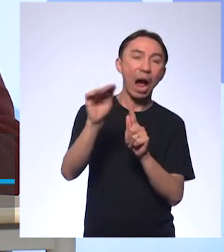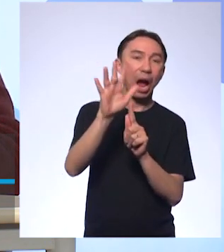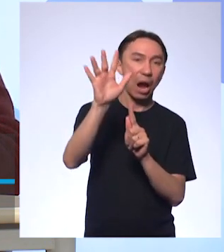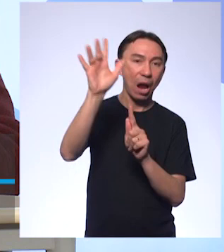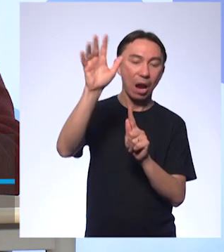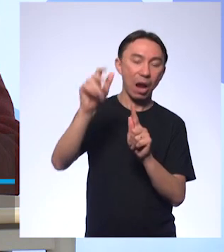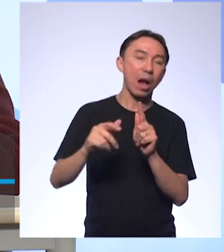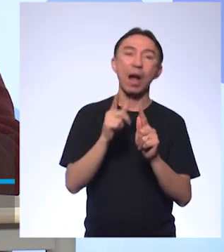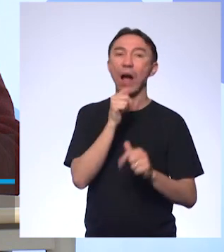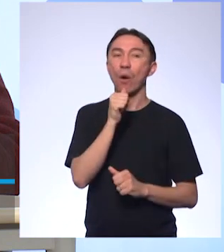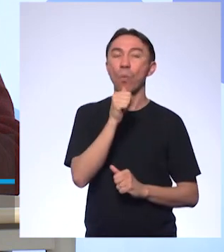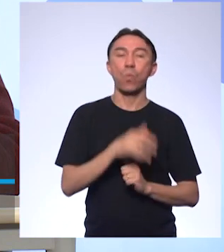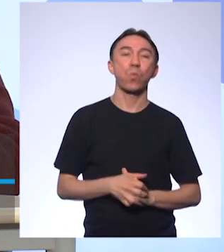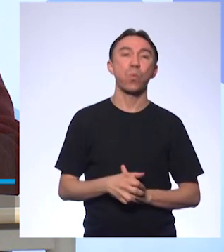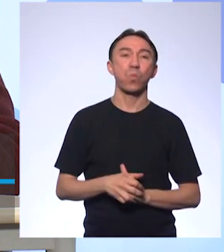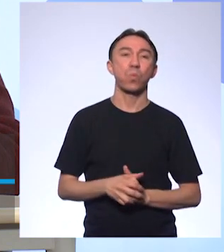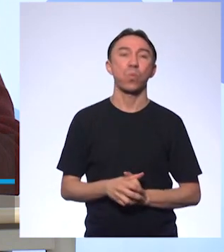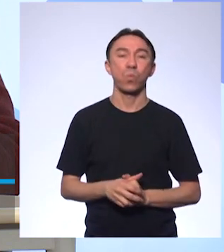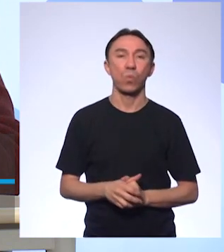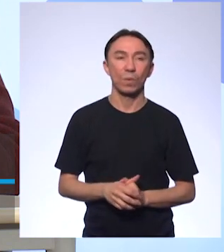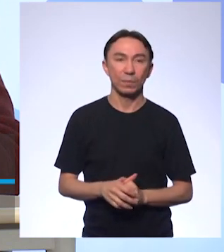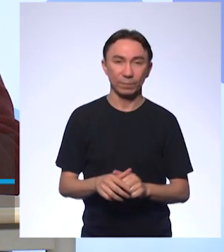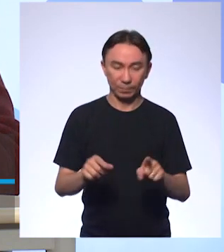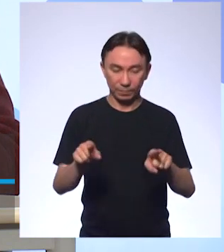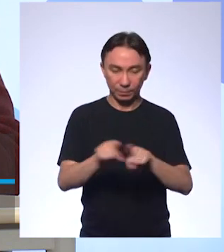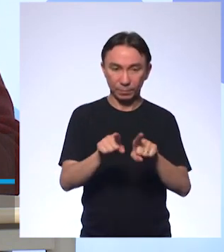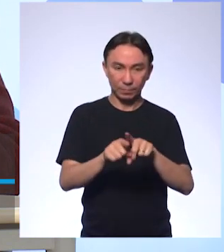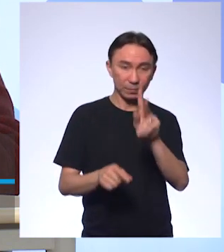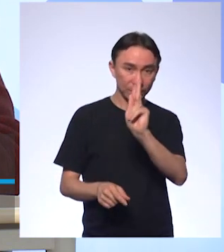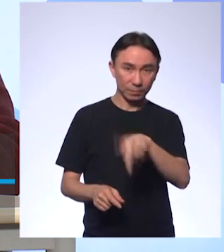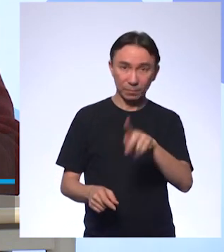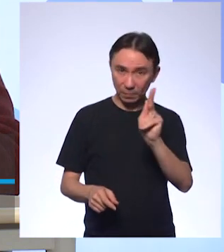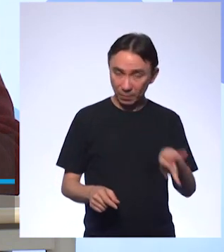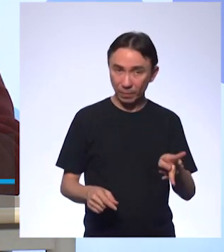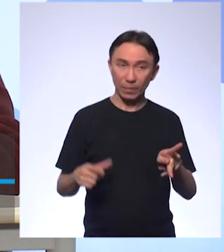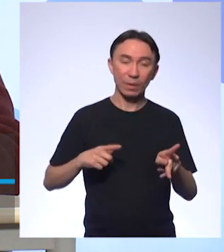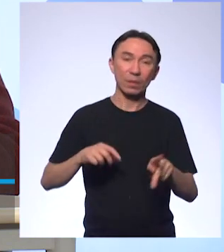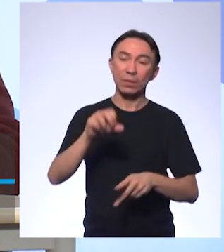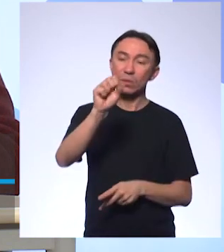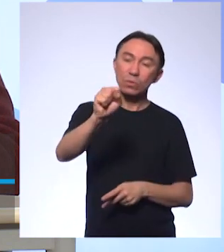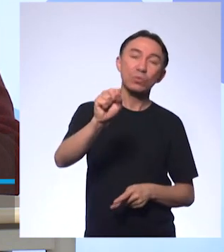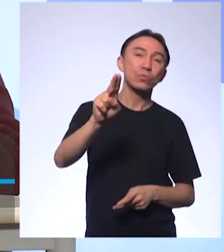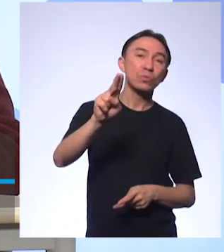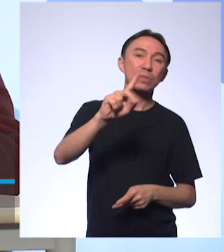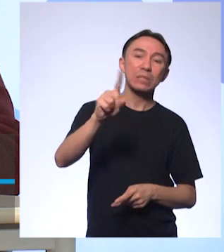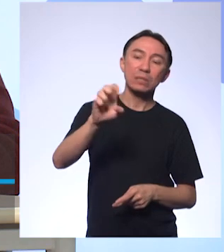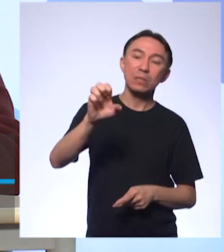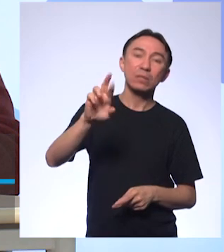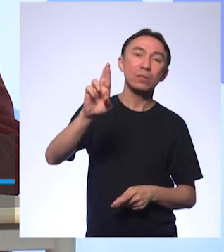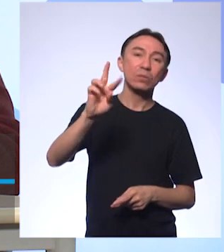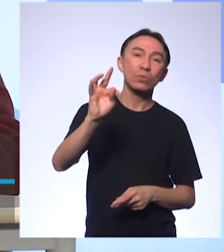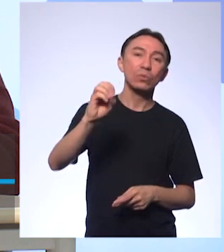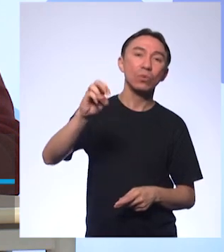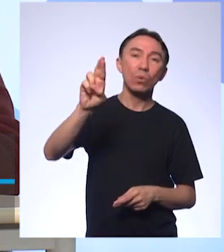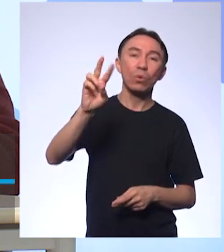de acordo com o professor Suze Estorto, de Química, todas são